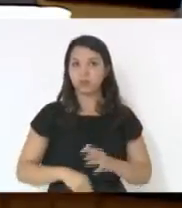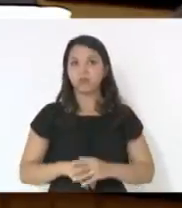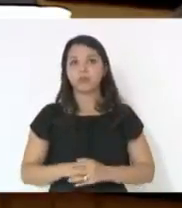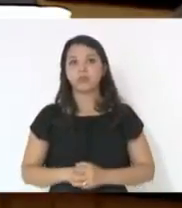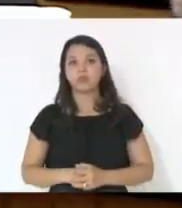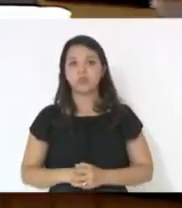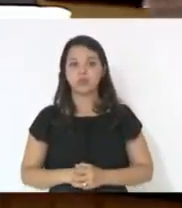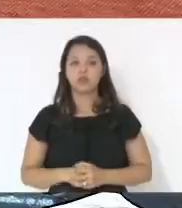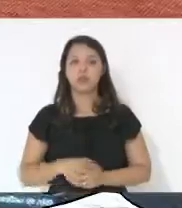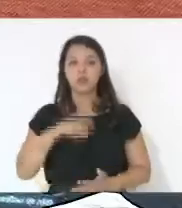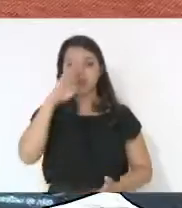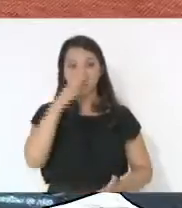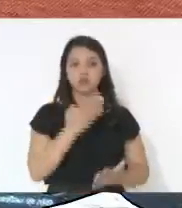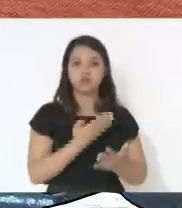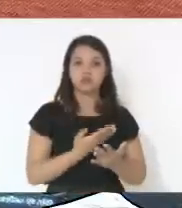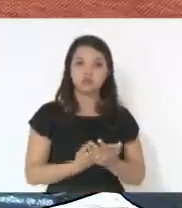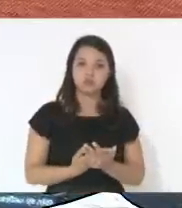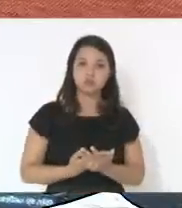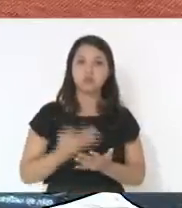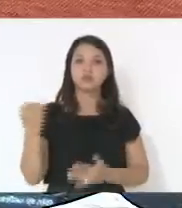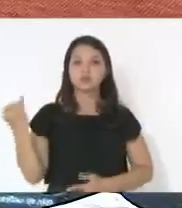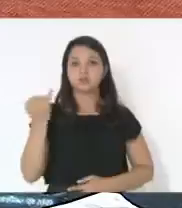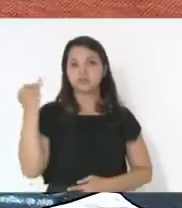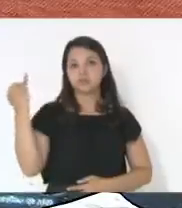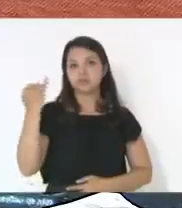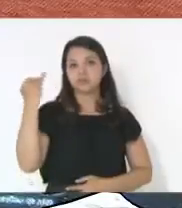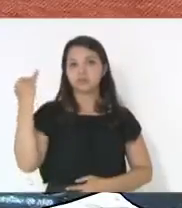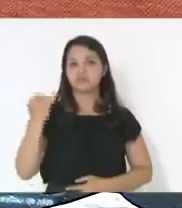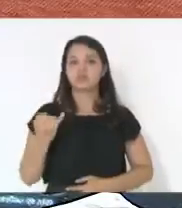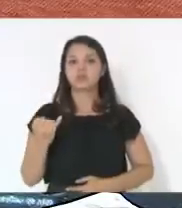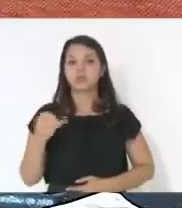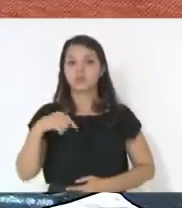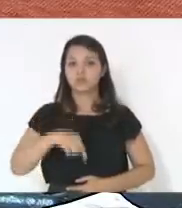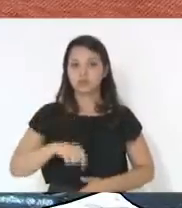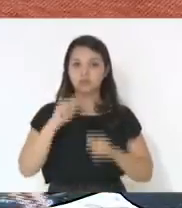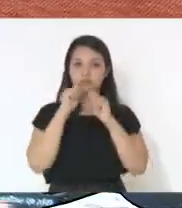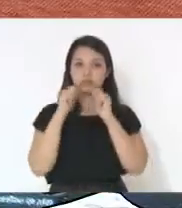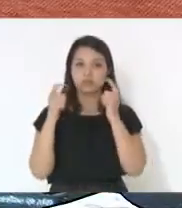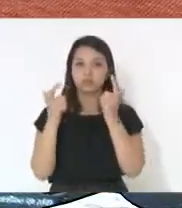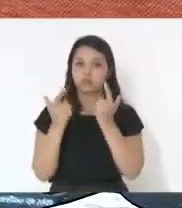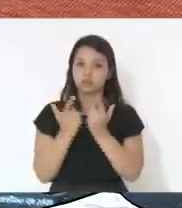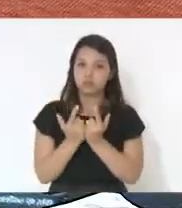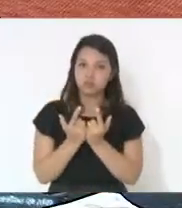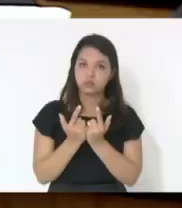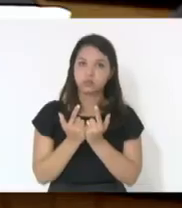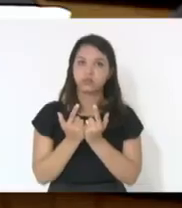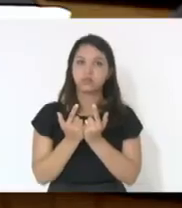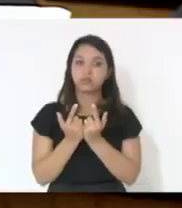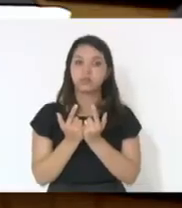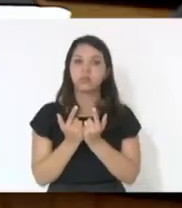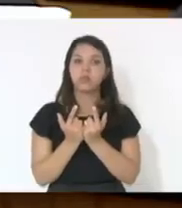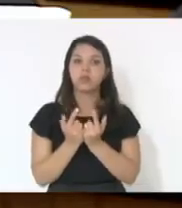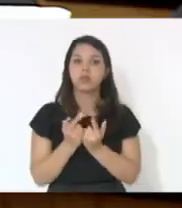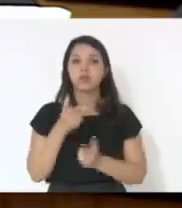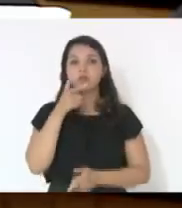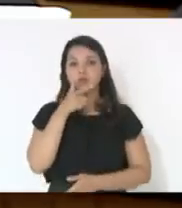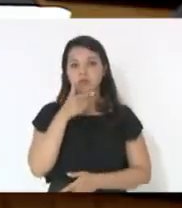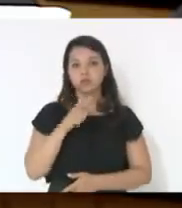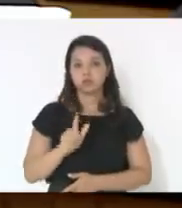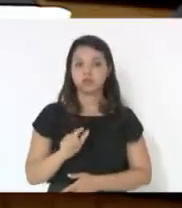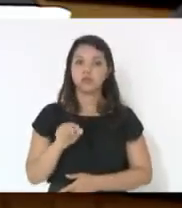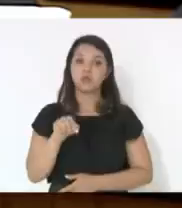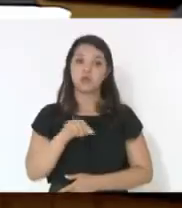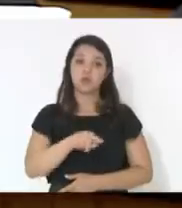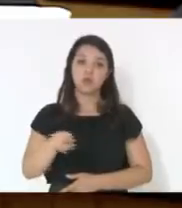esse seria um gesto importante que esta casa estaria dando diante, inclusive, desses anseios